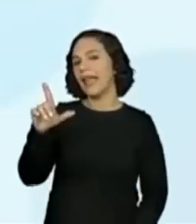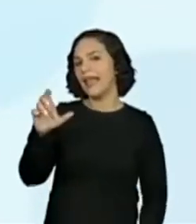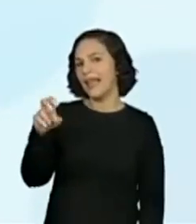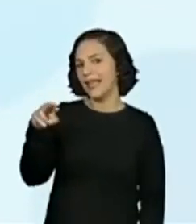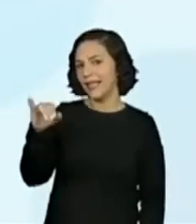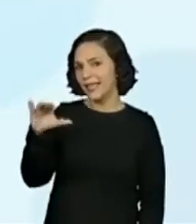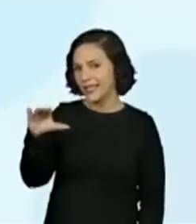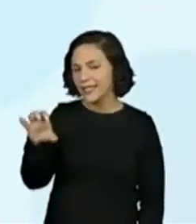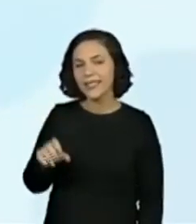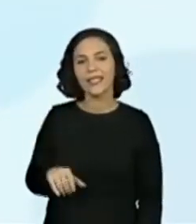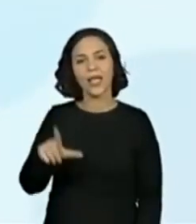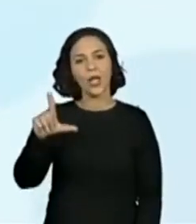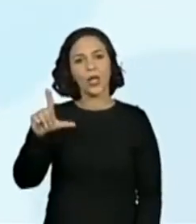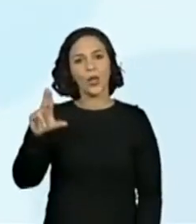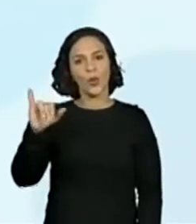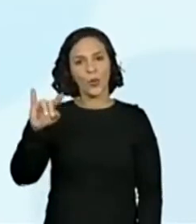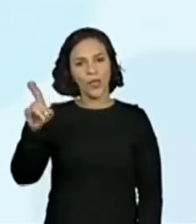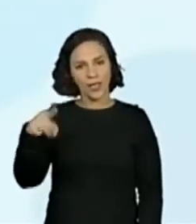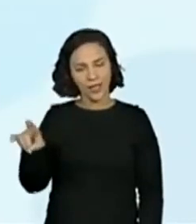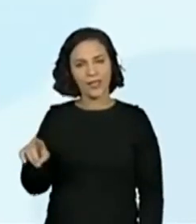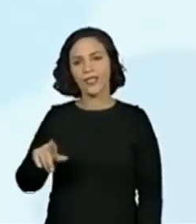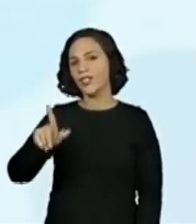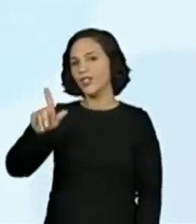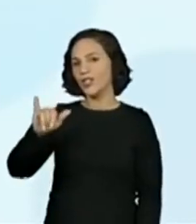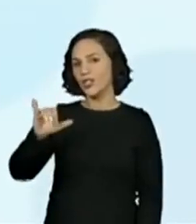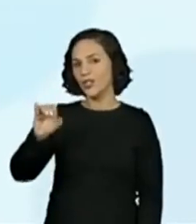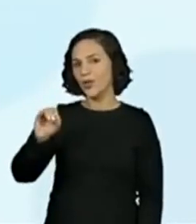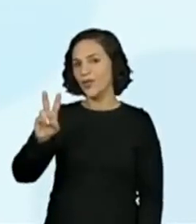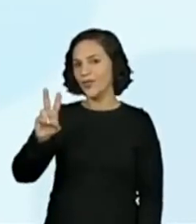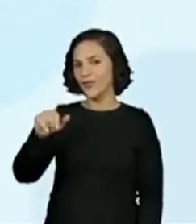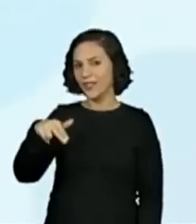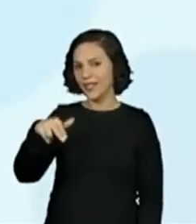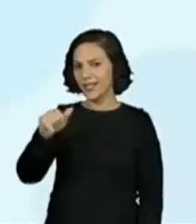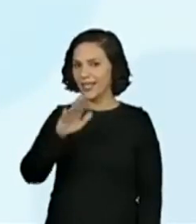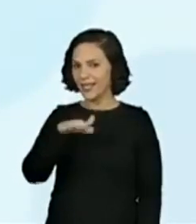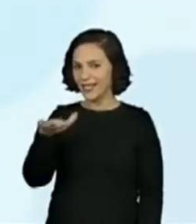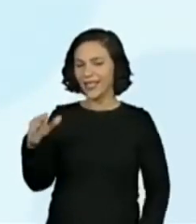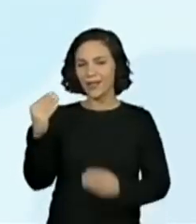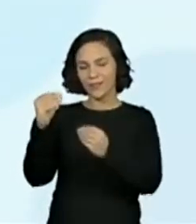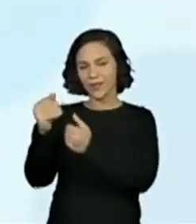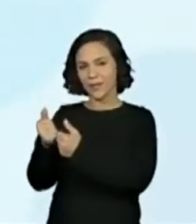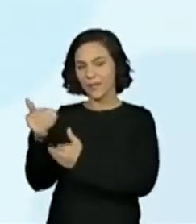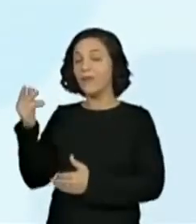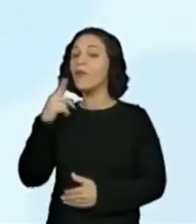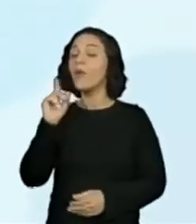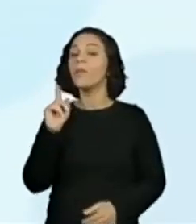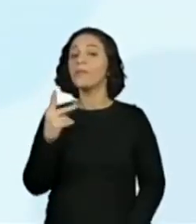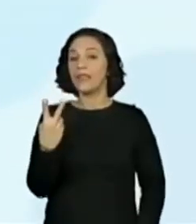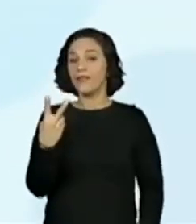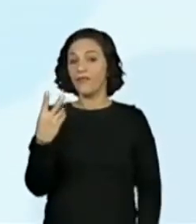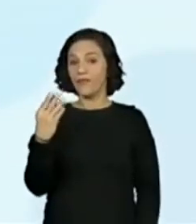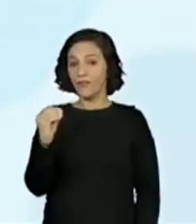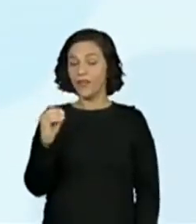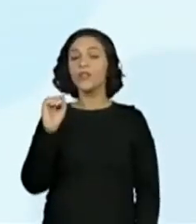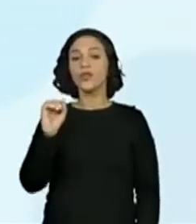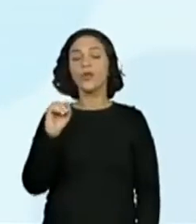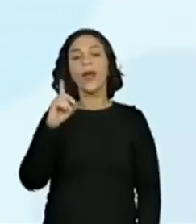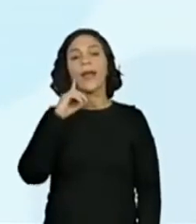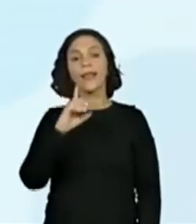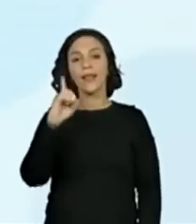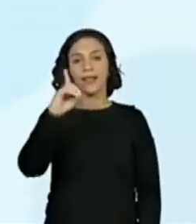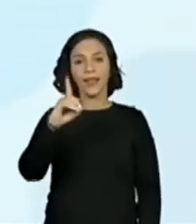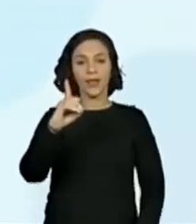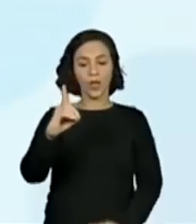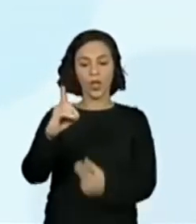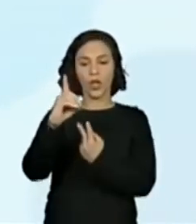né? Tem mais de 20. Giovana. Olha lá. Lembrando que 20 são duas dezenas, né, professora?